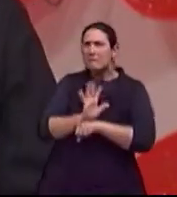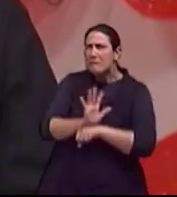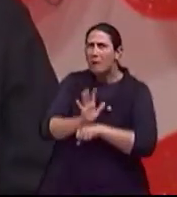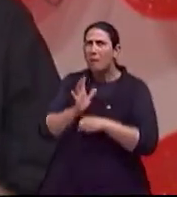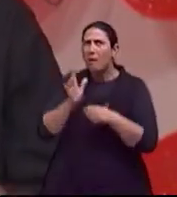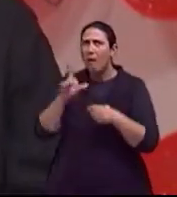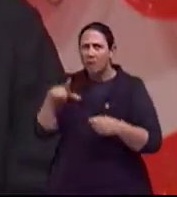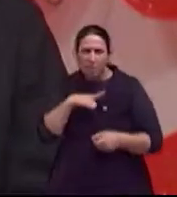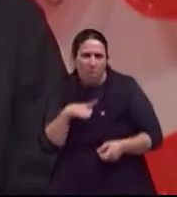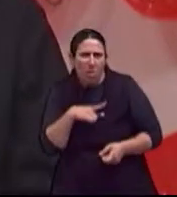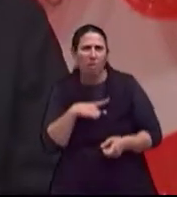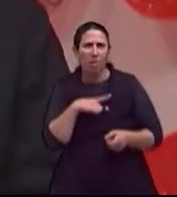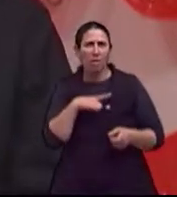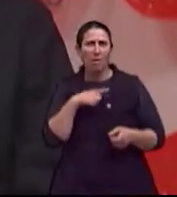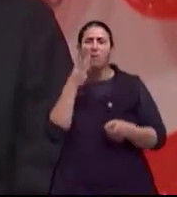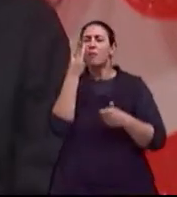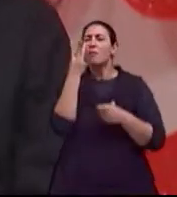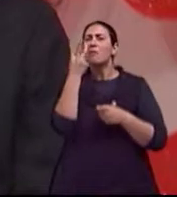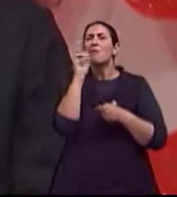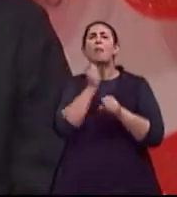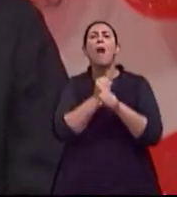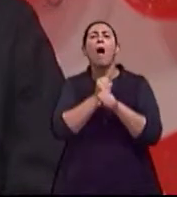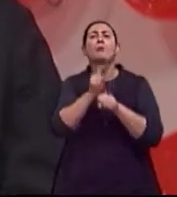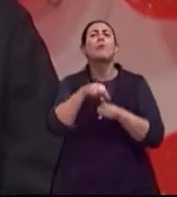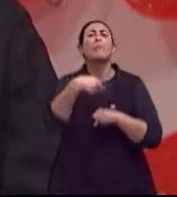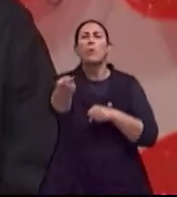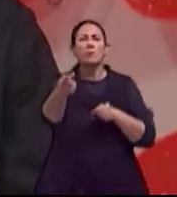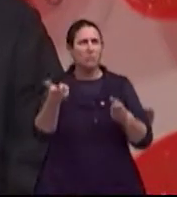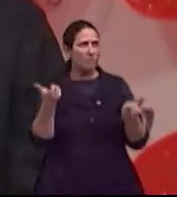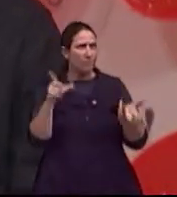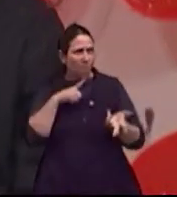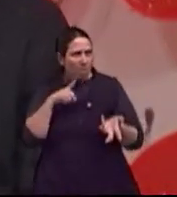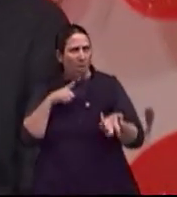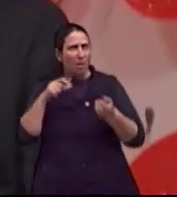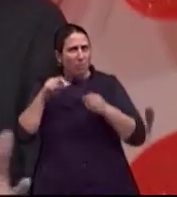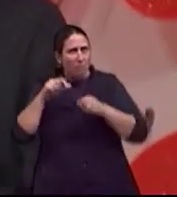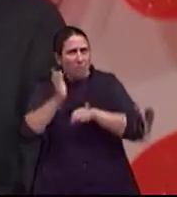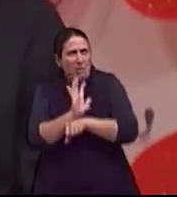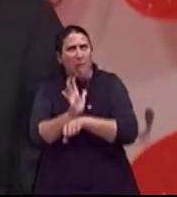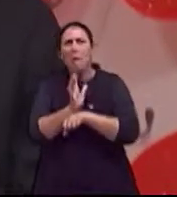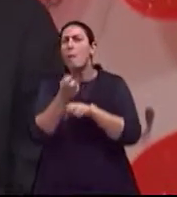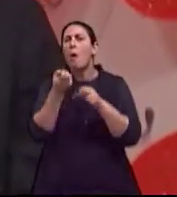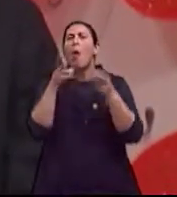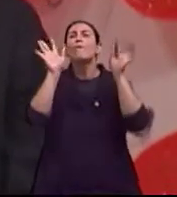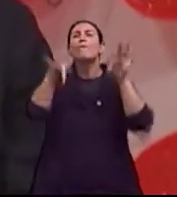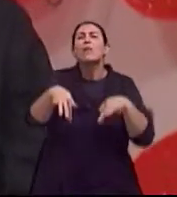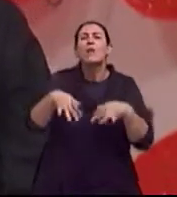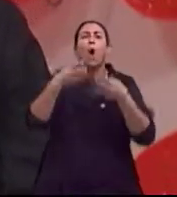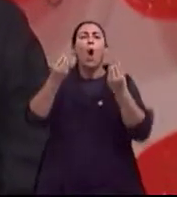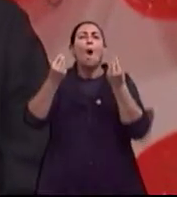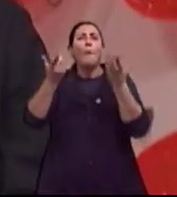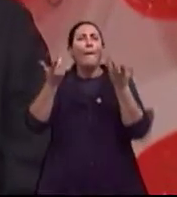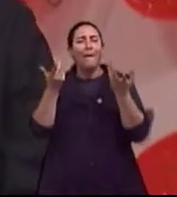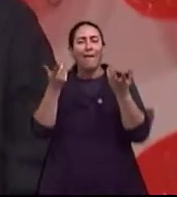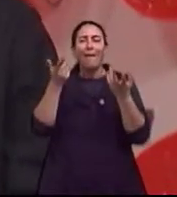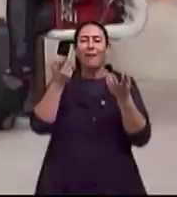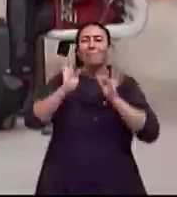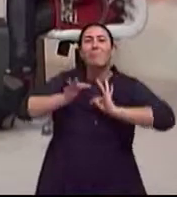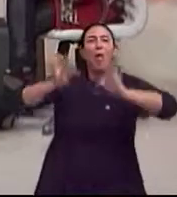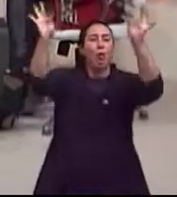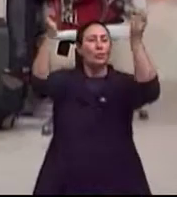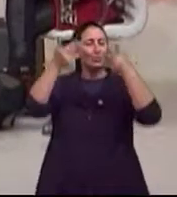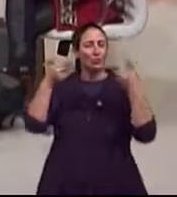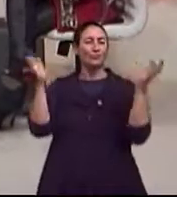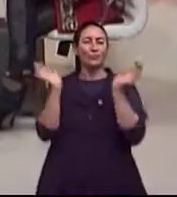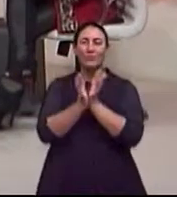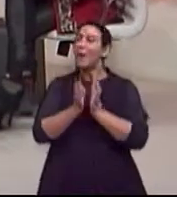em uns 30 anos. Olha! Que é o novo roteiro que estou escrevendo e alguns outros projetos de documentário também. Trabalho que não